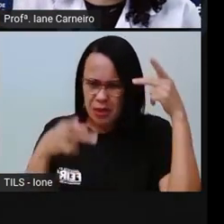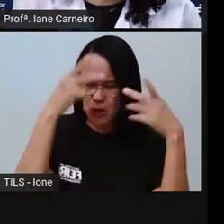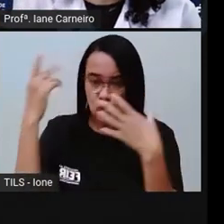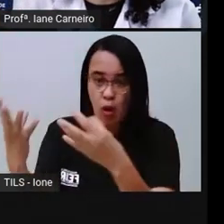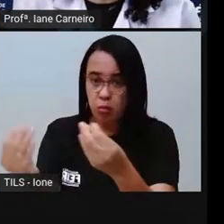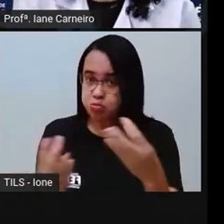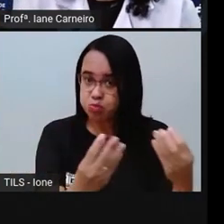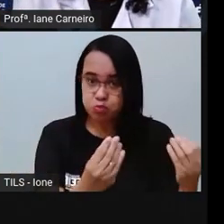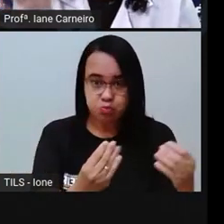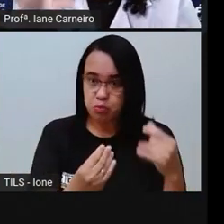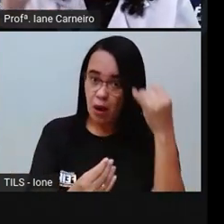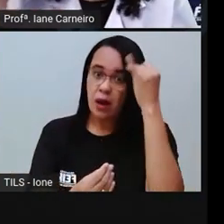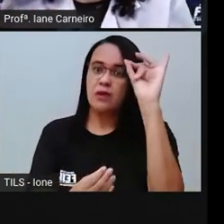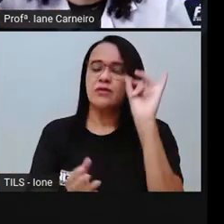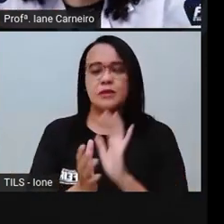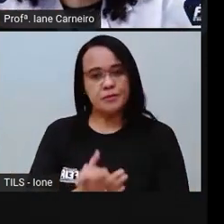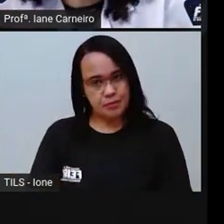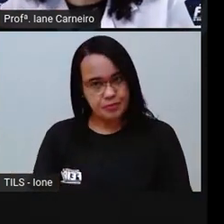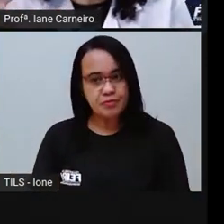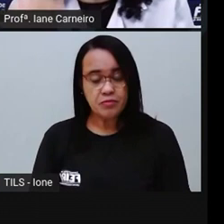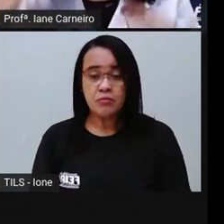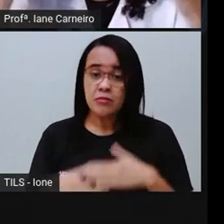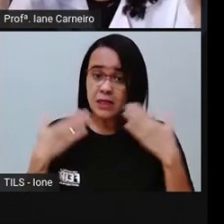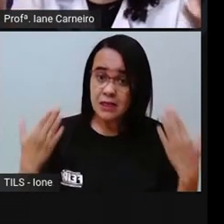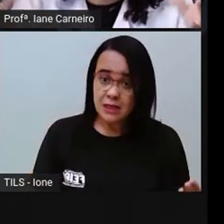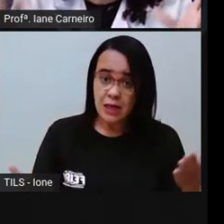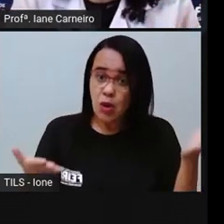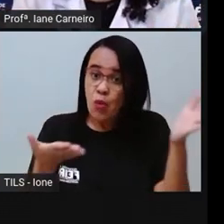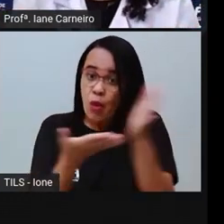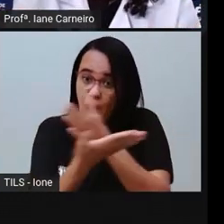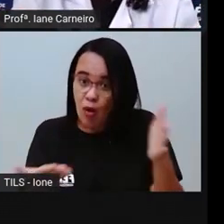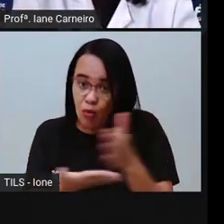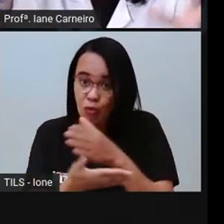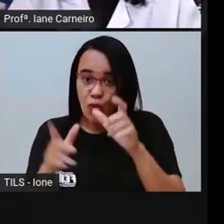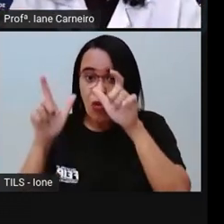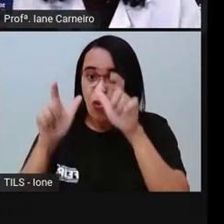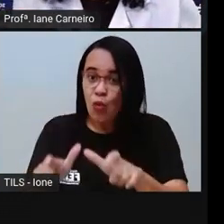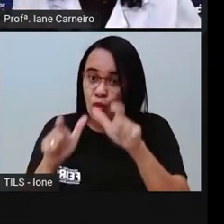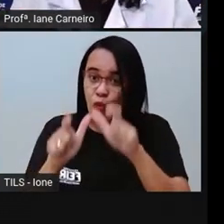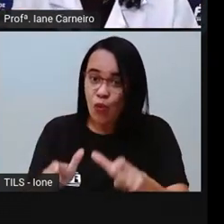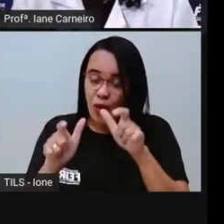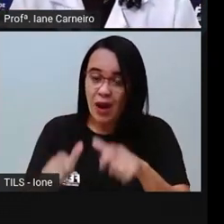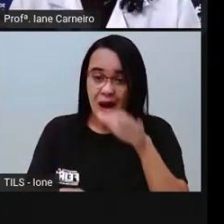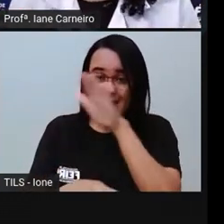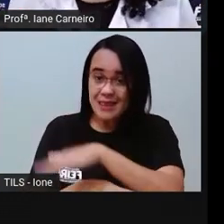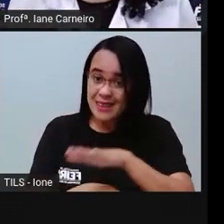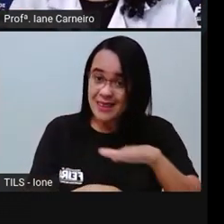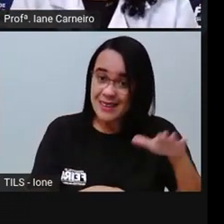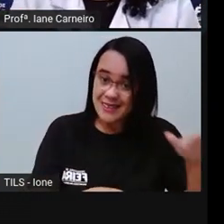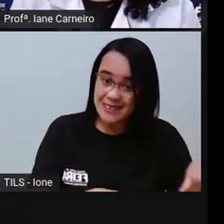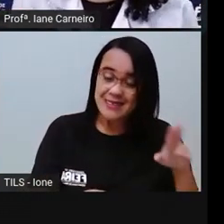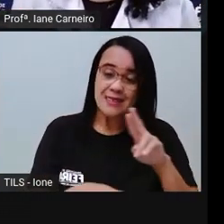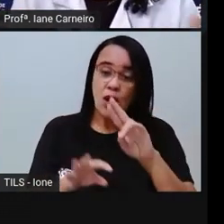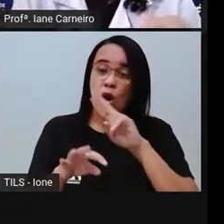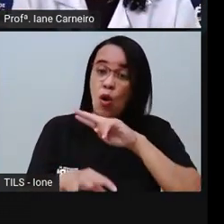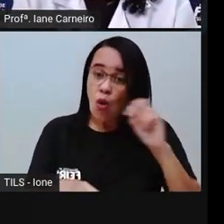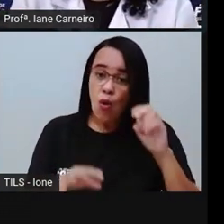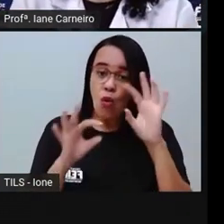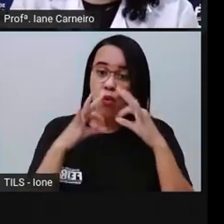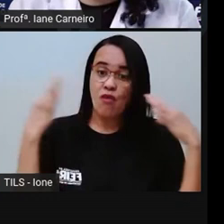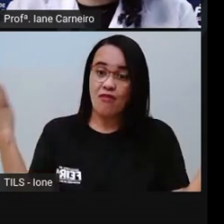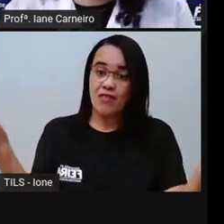aqui no slide alguns espaços que é comum, né? Entre as crianças aqui da nossa cidade